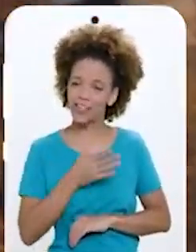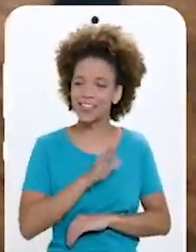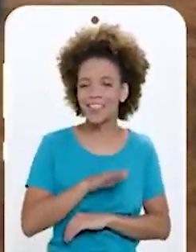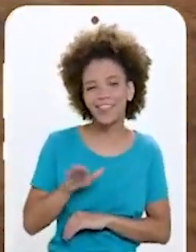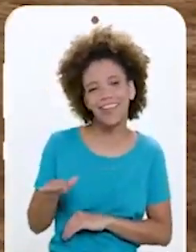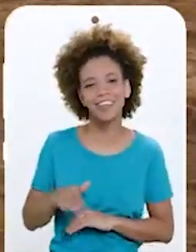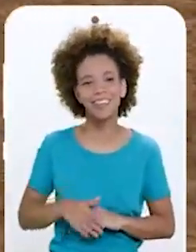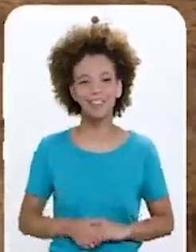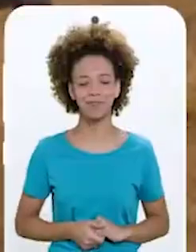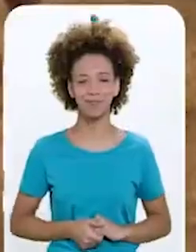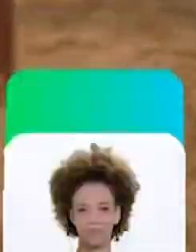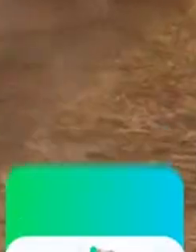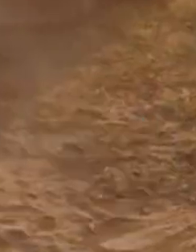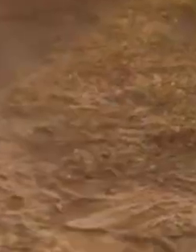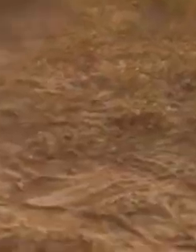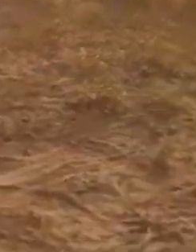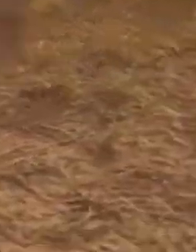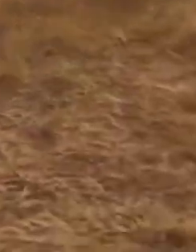garotada! E aí!